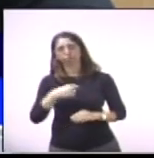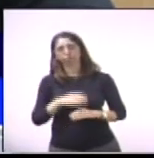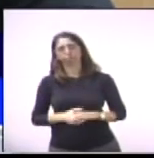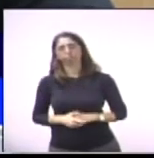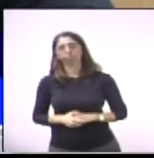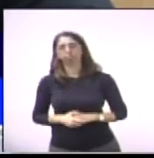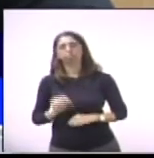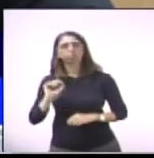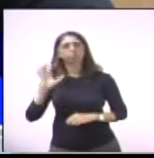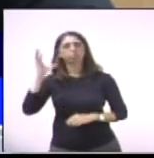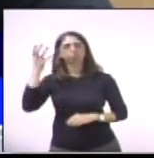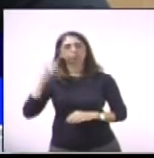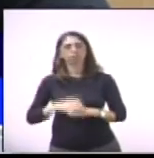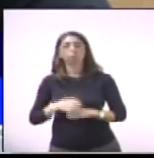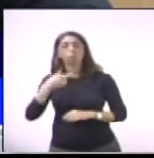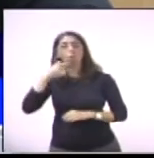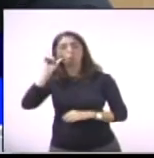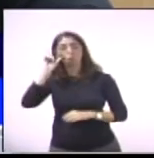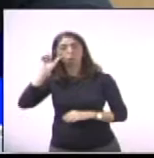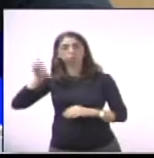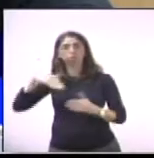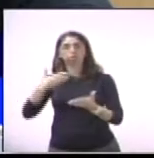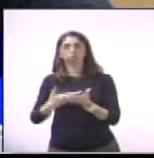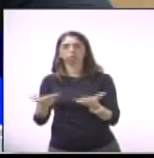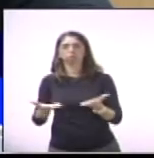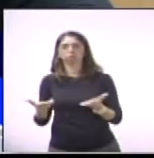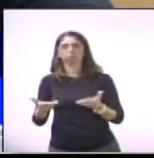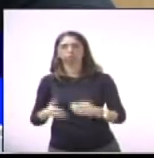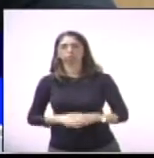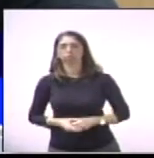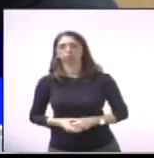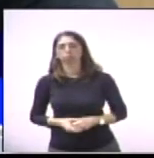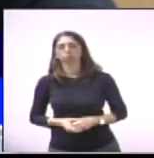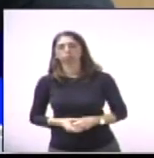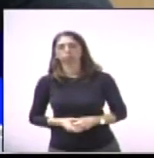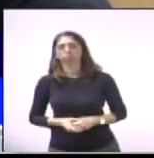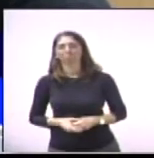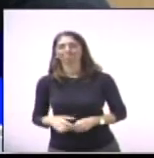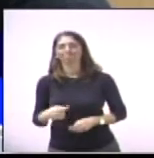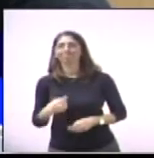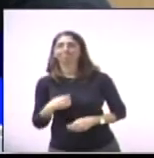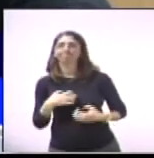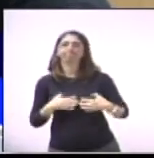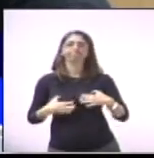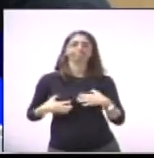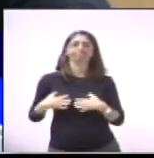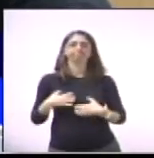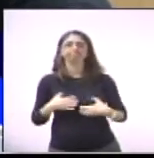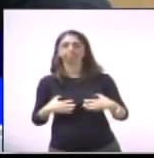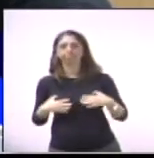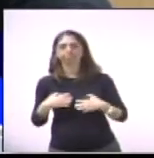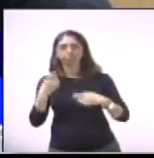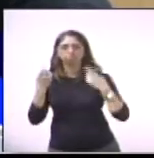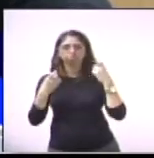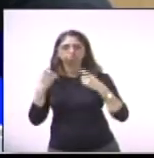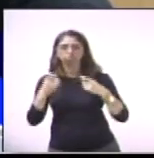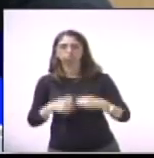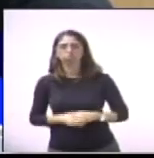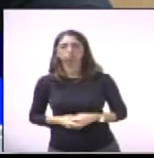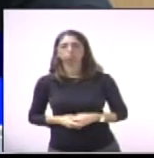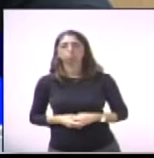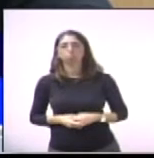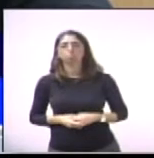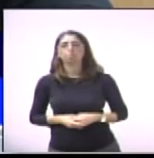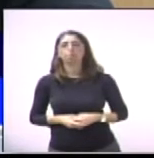de ontem para cá, que me chamaram bastante atenção. O primeiro caso é na